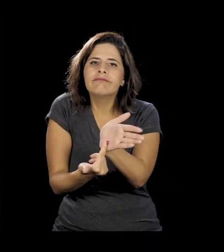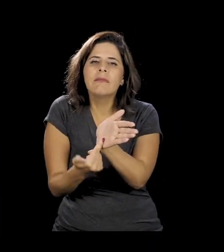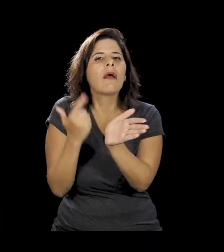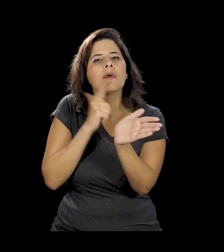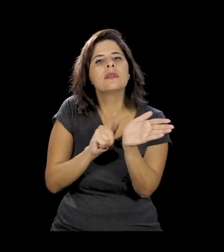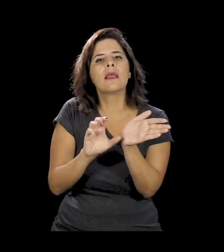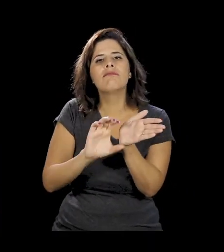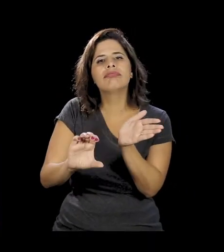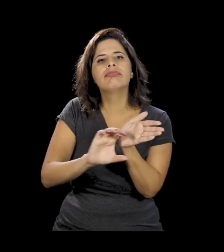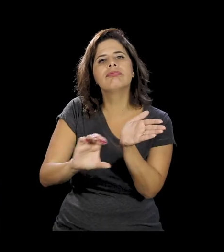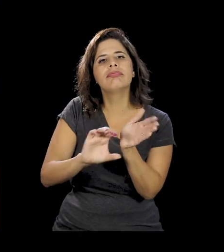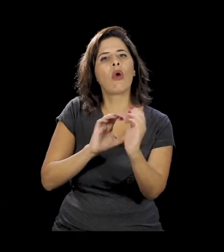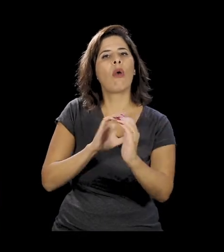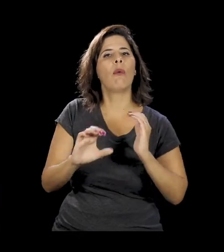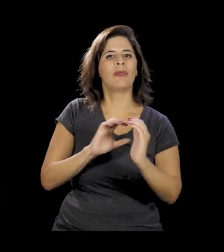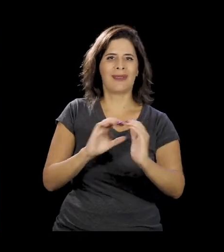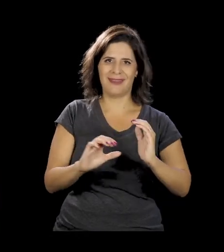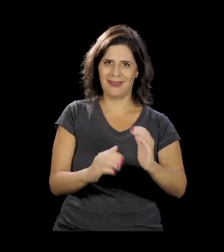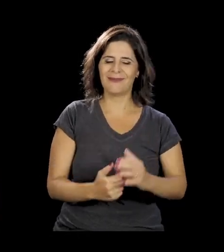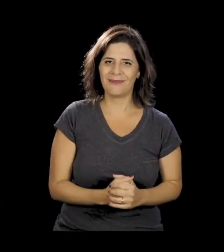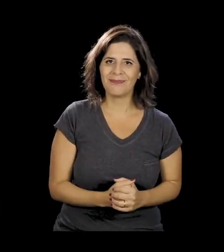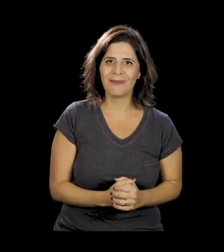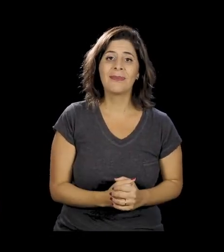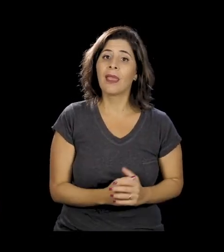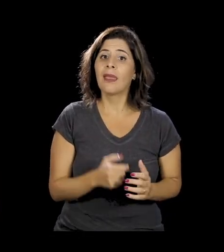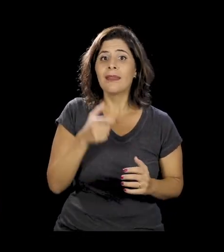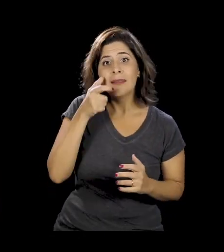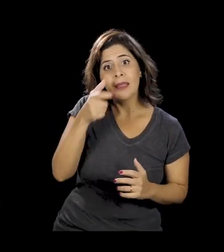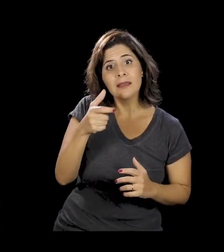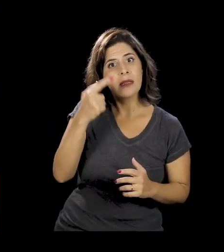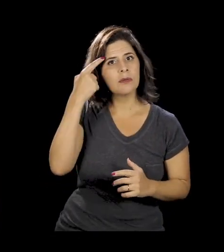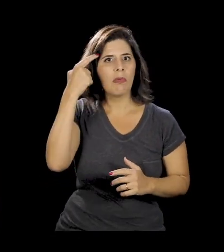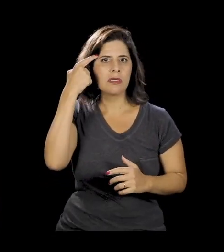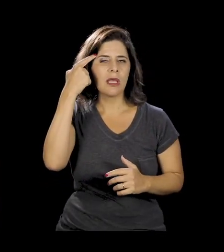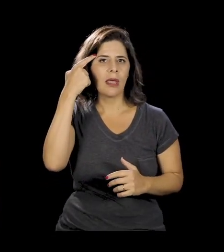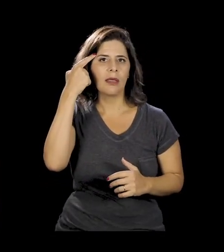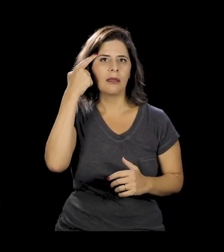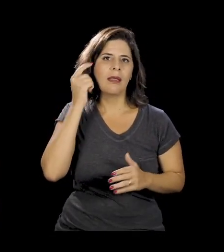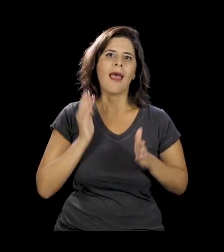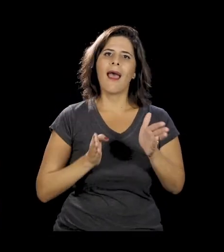É interessante a gente pensar que a acessibilidade não é, às vezes,